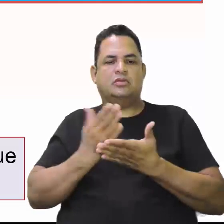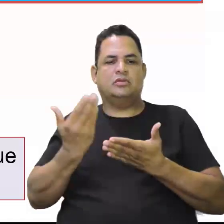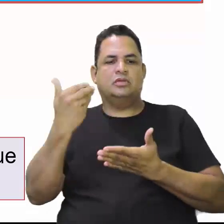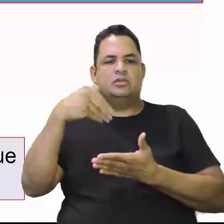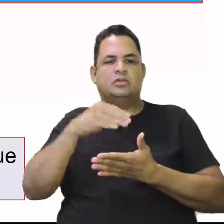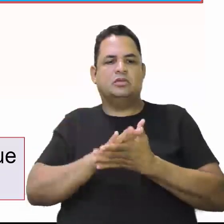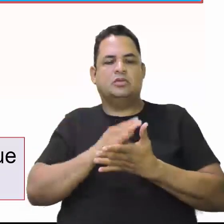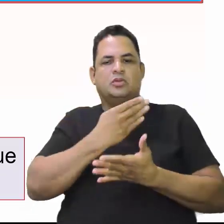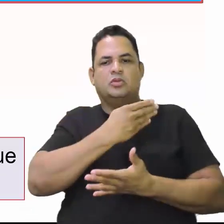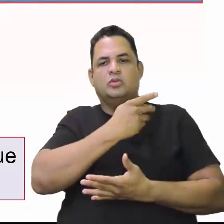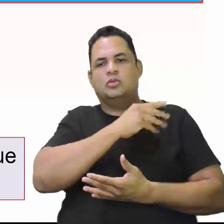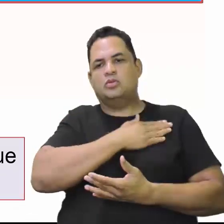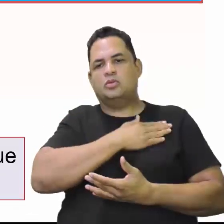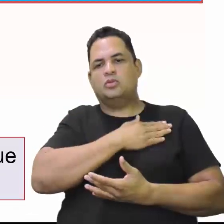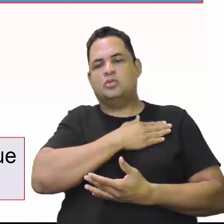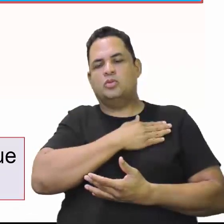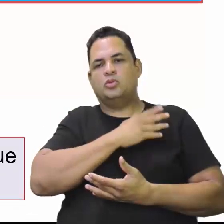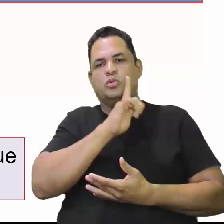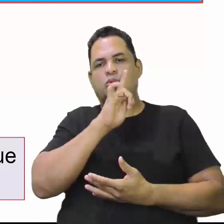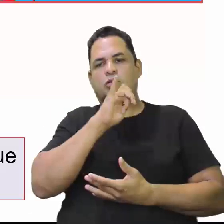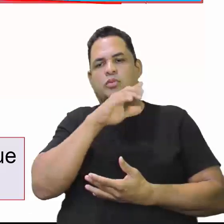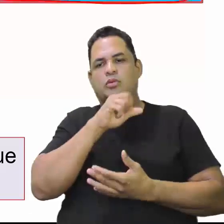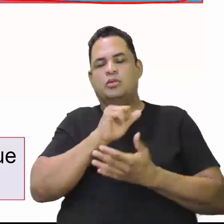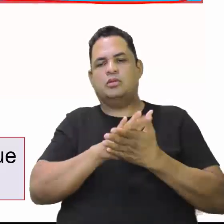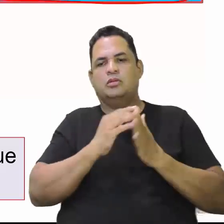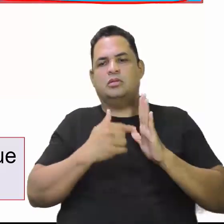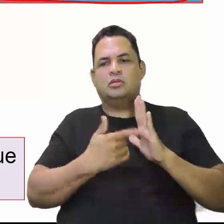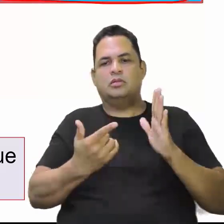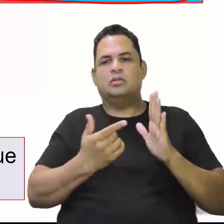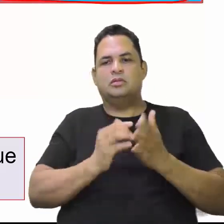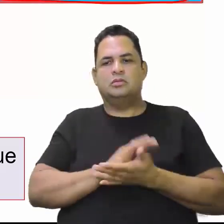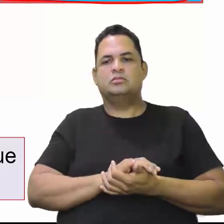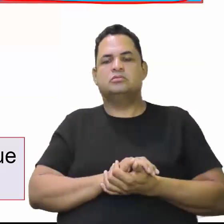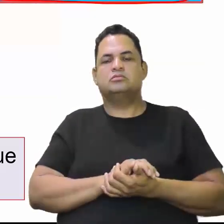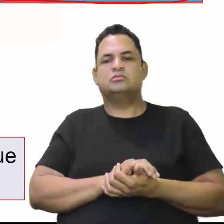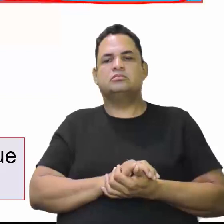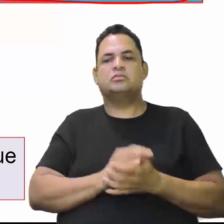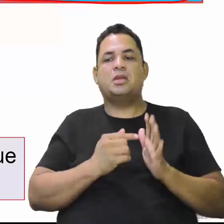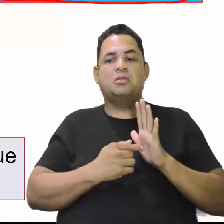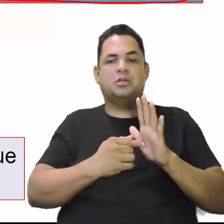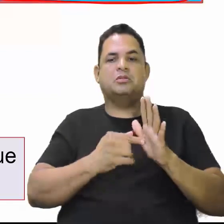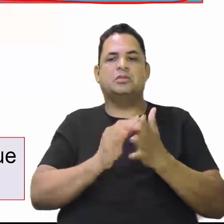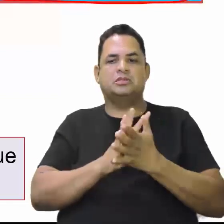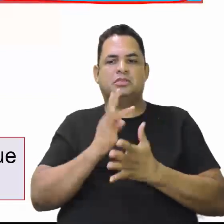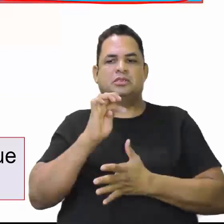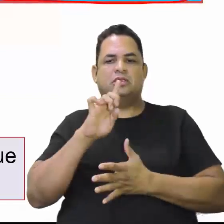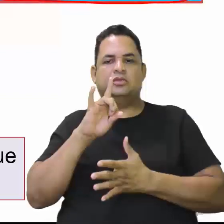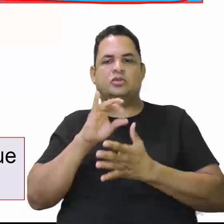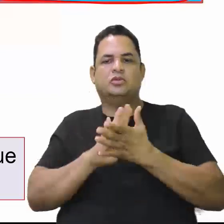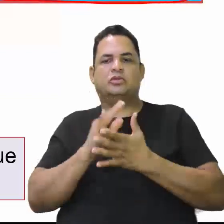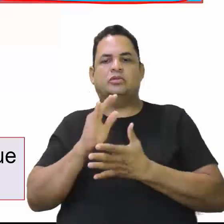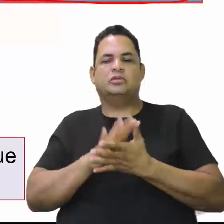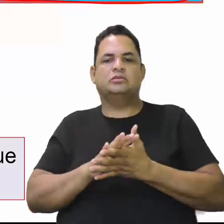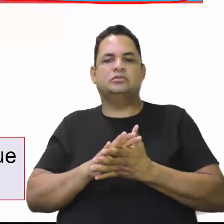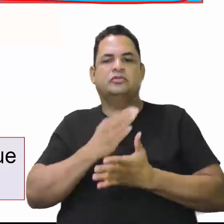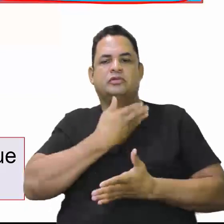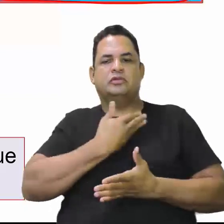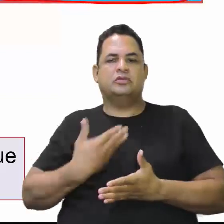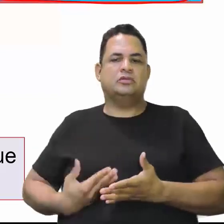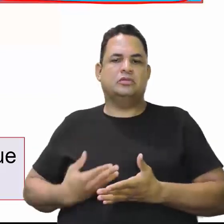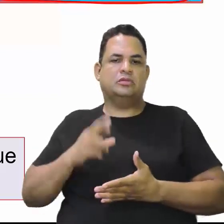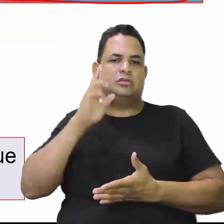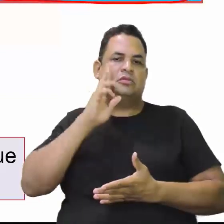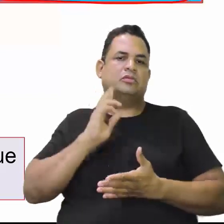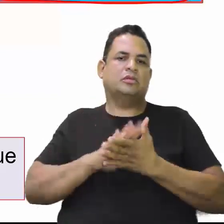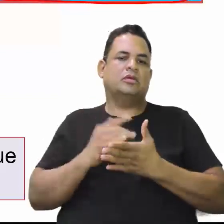Figueiredo traz ele, indica Jorge Teixeira, para ser governador do território do Federal do Guaporé. Ele, carioca, que tinha sido prefeito de